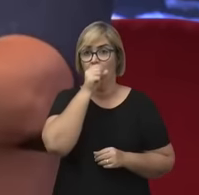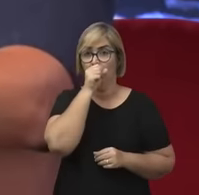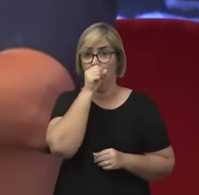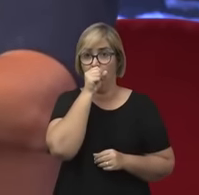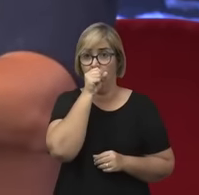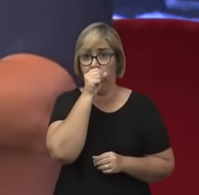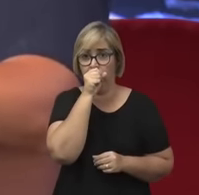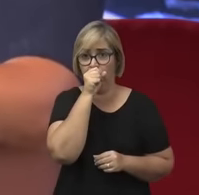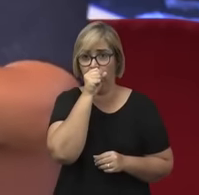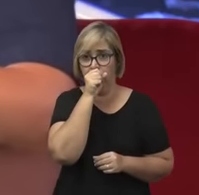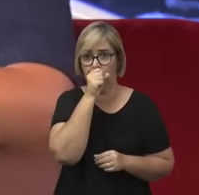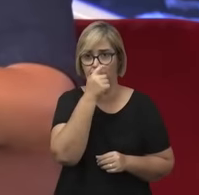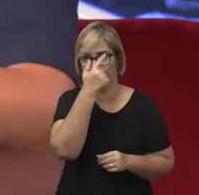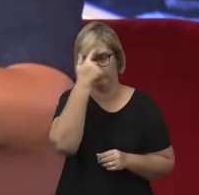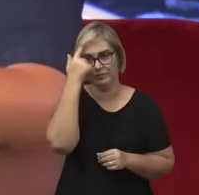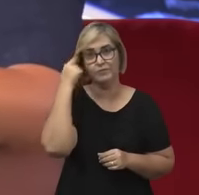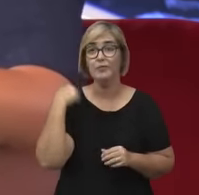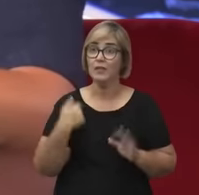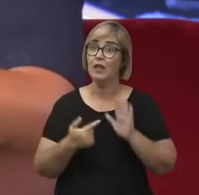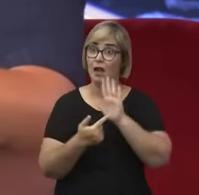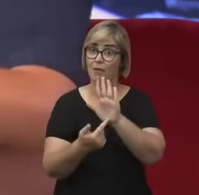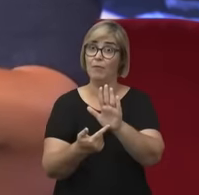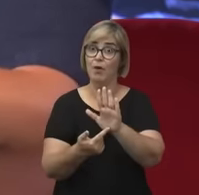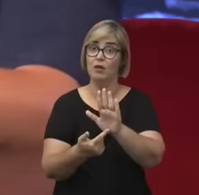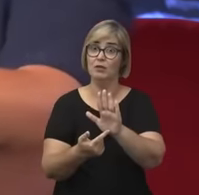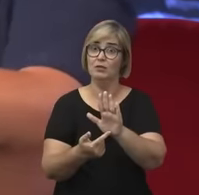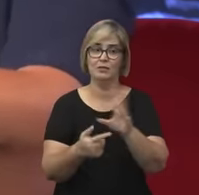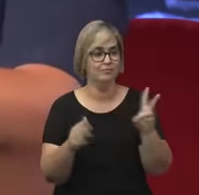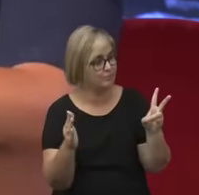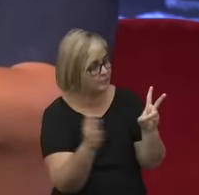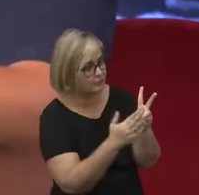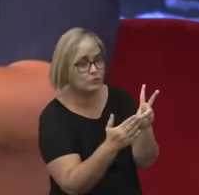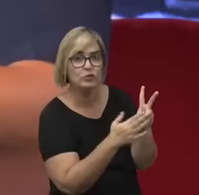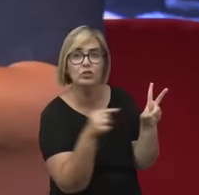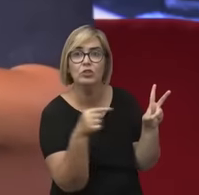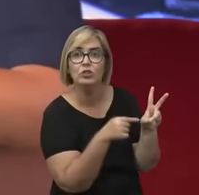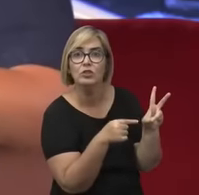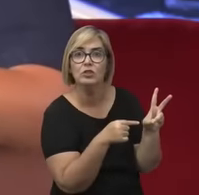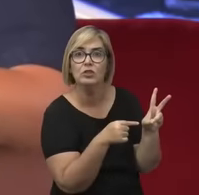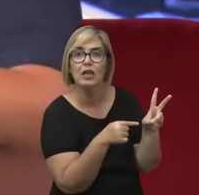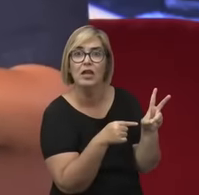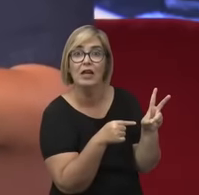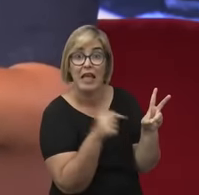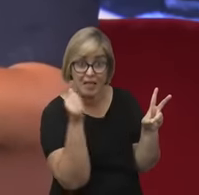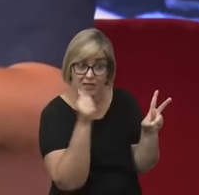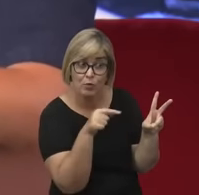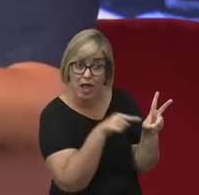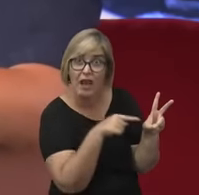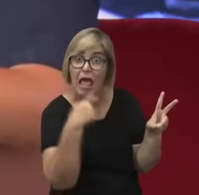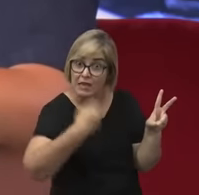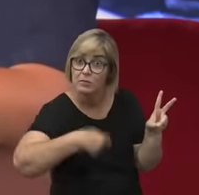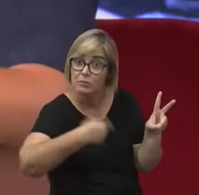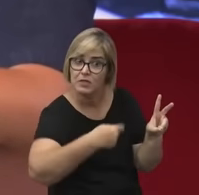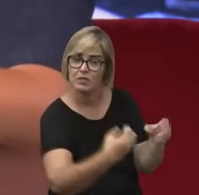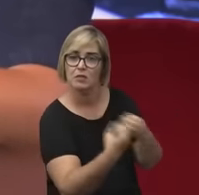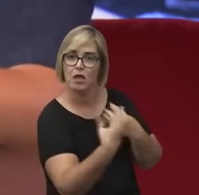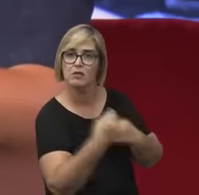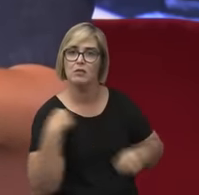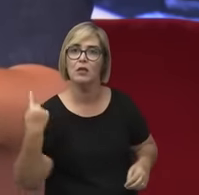aponta para as mulheres indígenas e diz elas têm que nos ensinar, ela chama